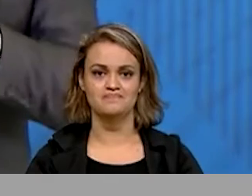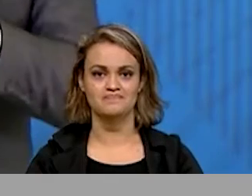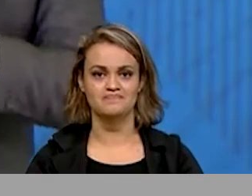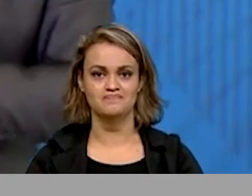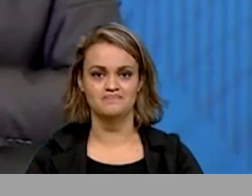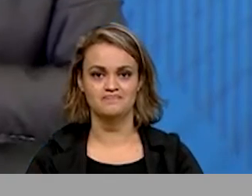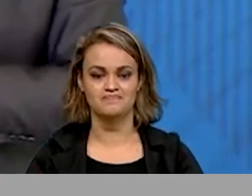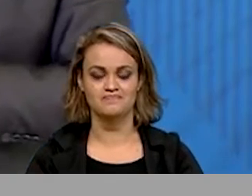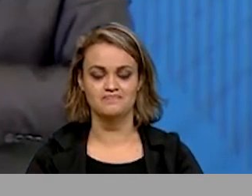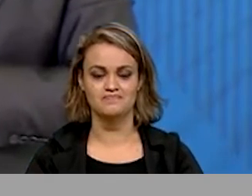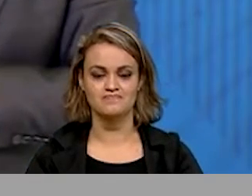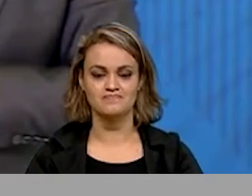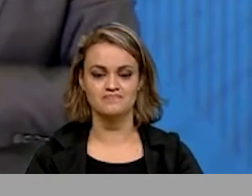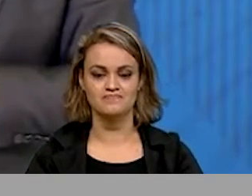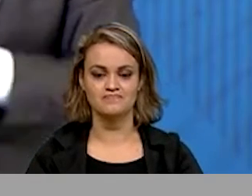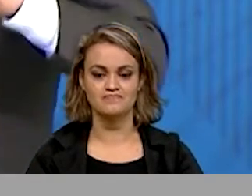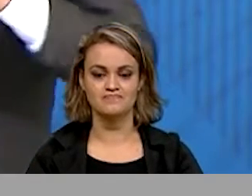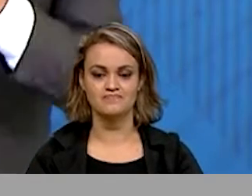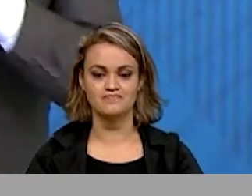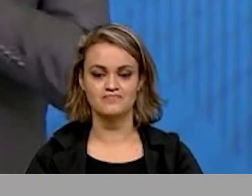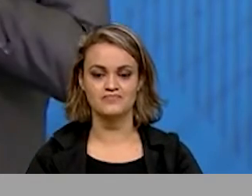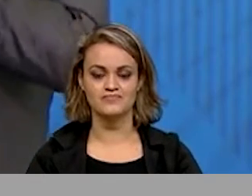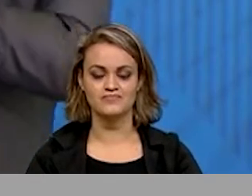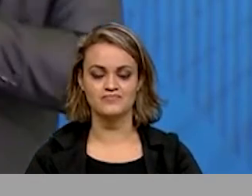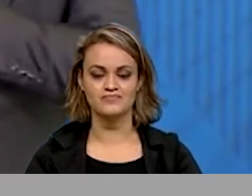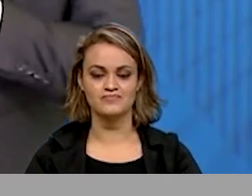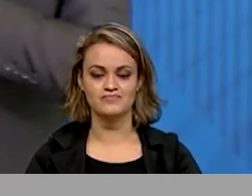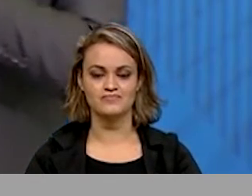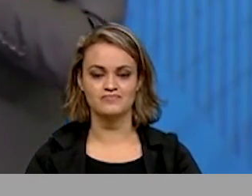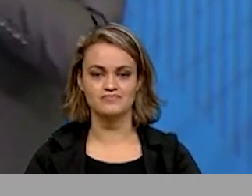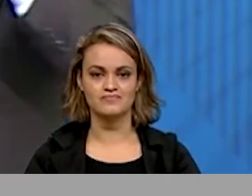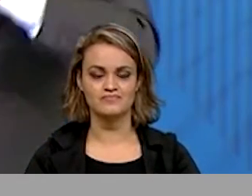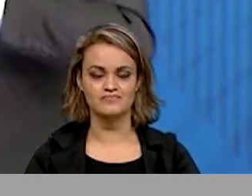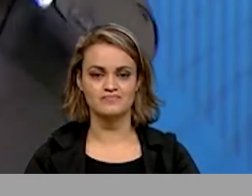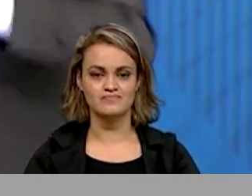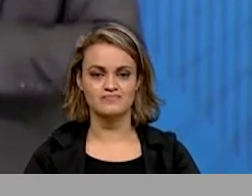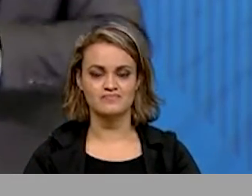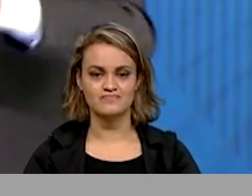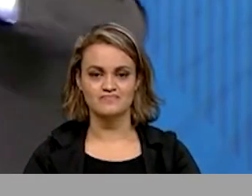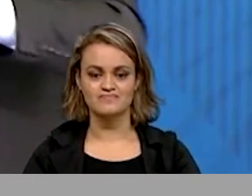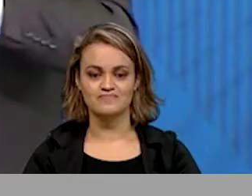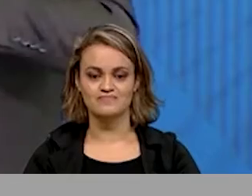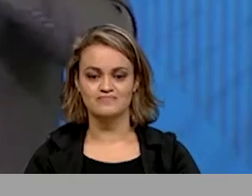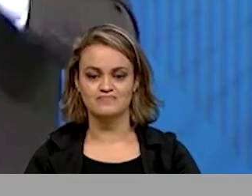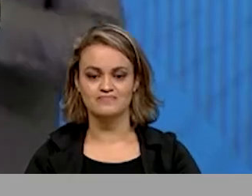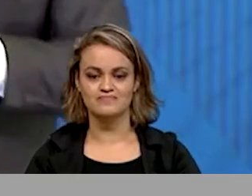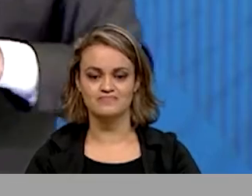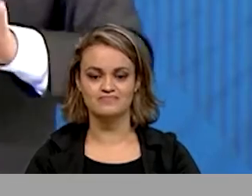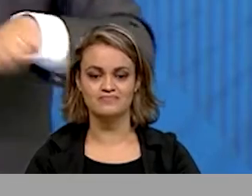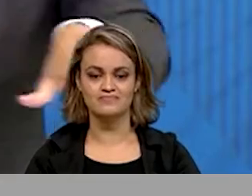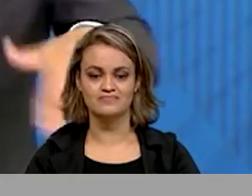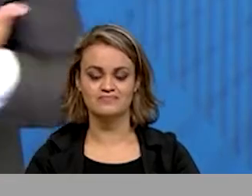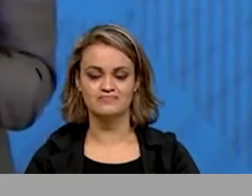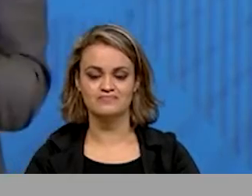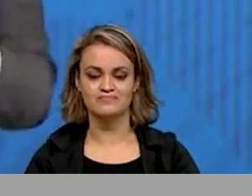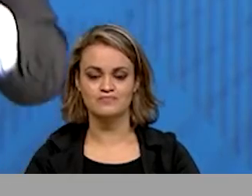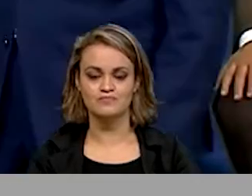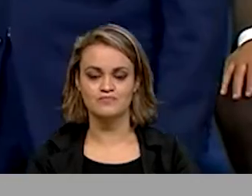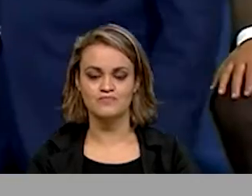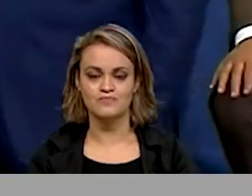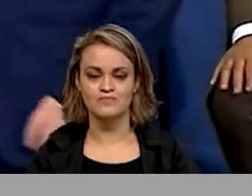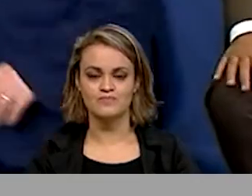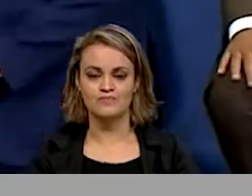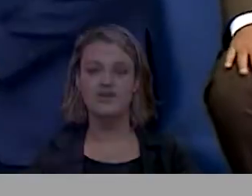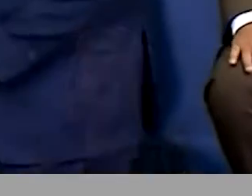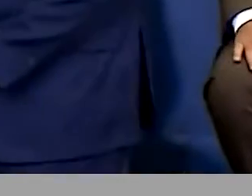De acordo com Fábio Faria, ministro das Comunicações, no Brasil há mais de 10 mil escolas rurais conectadas